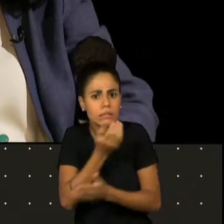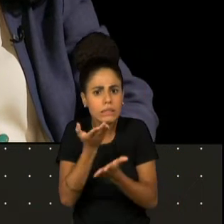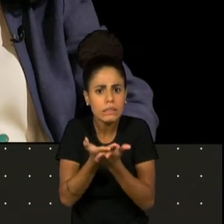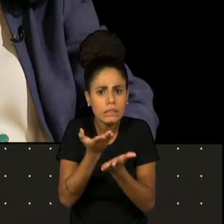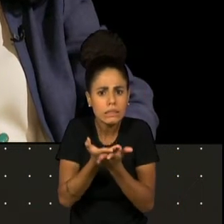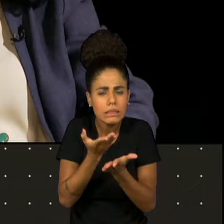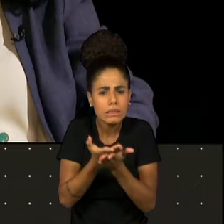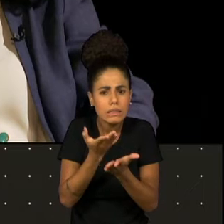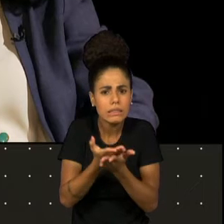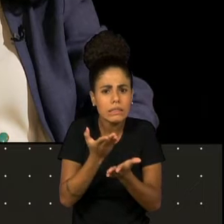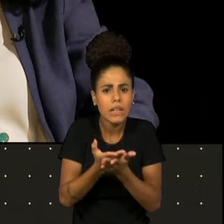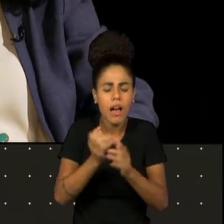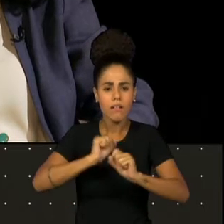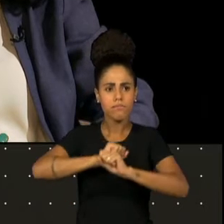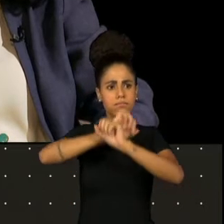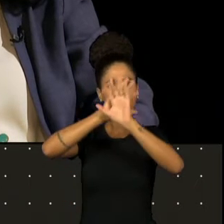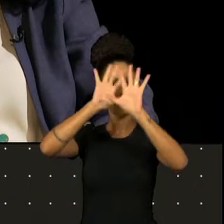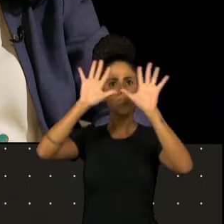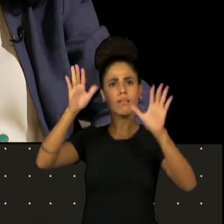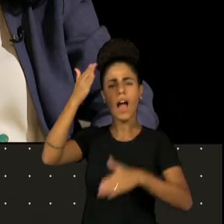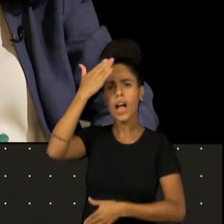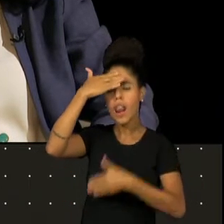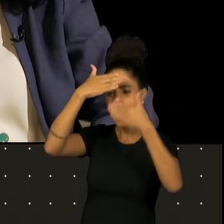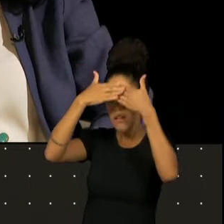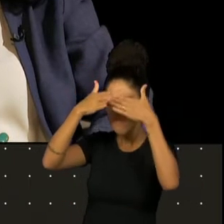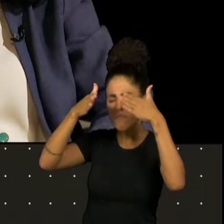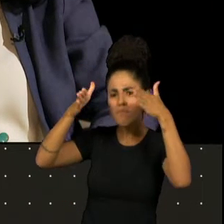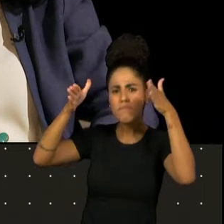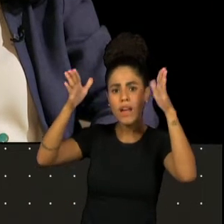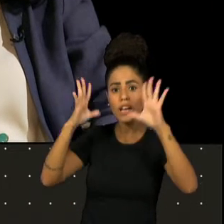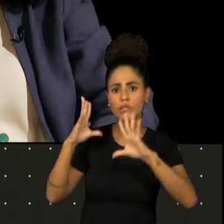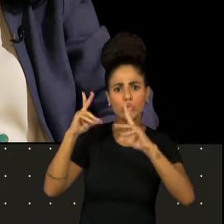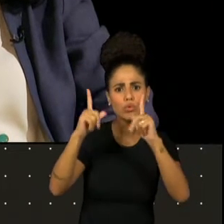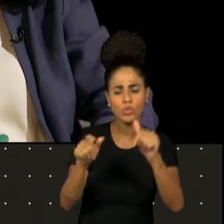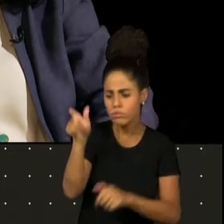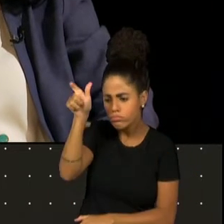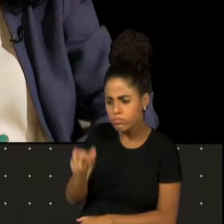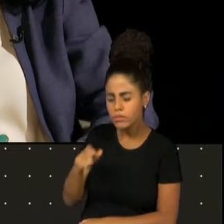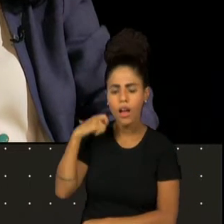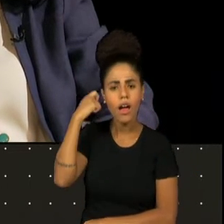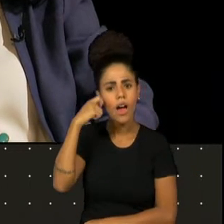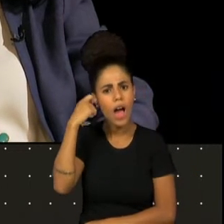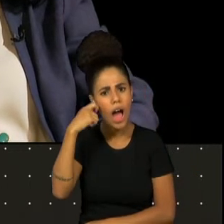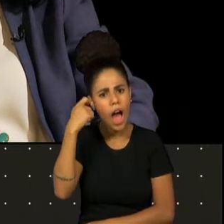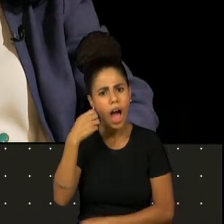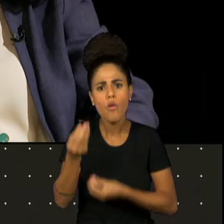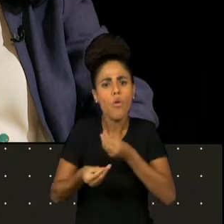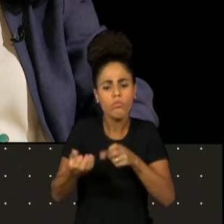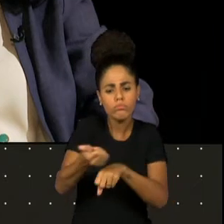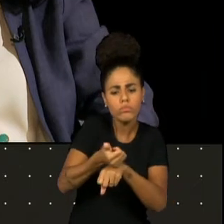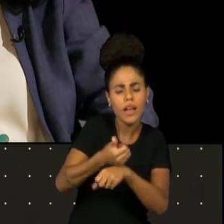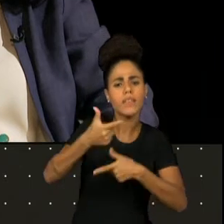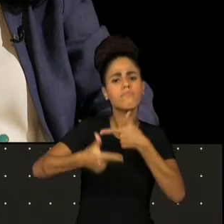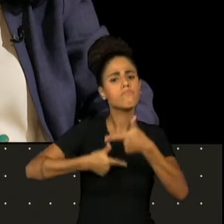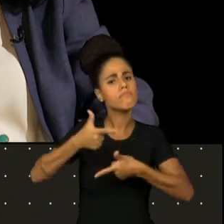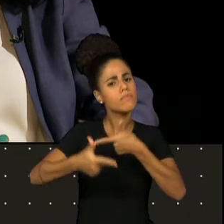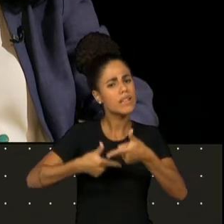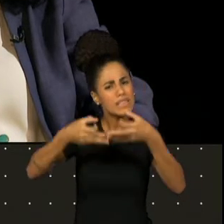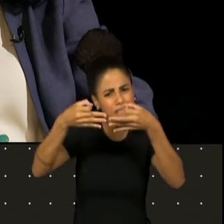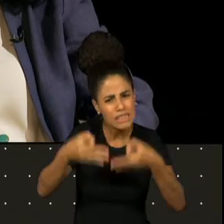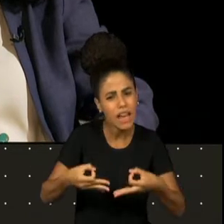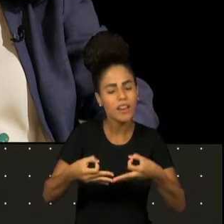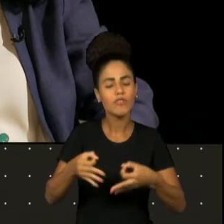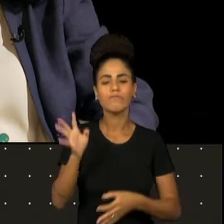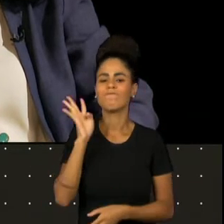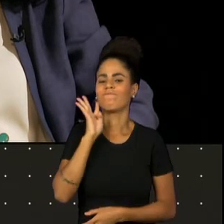com relação à questão de ser ator mesmo, a questão do mercado de trabalho. Foi muito